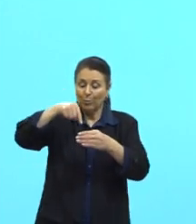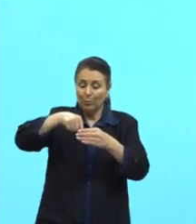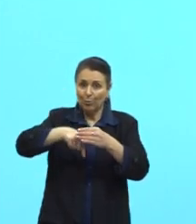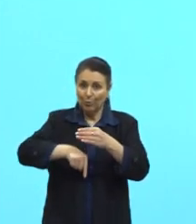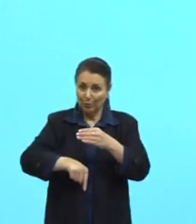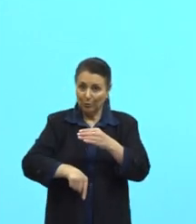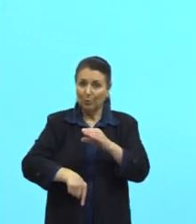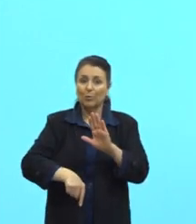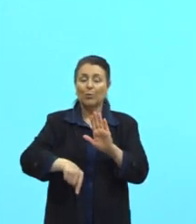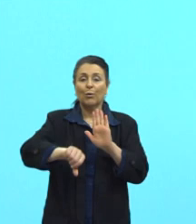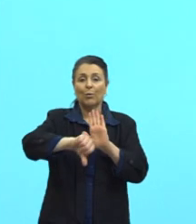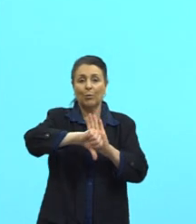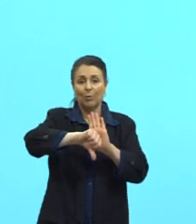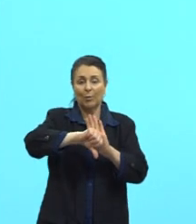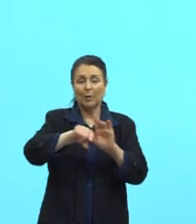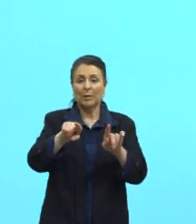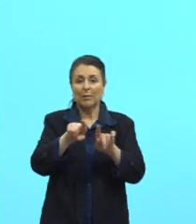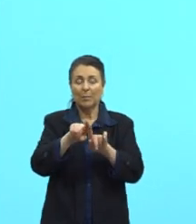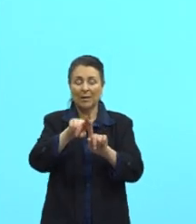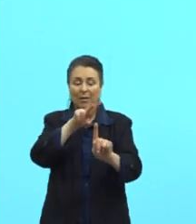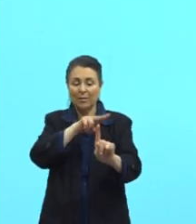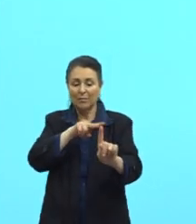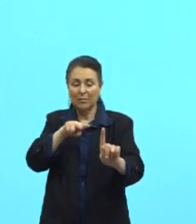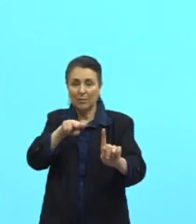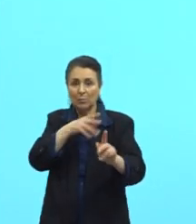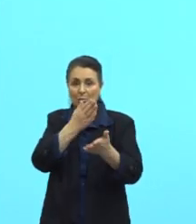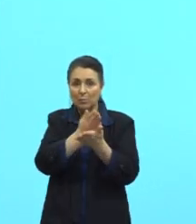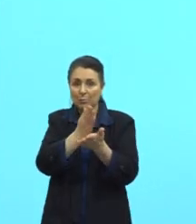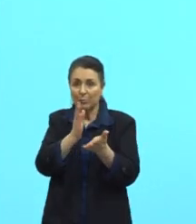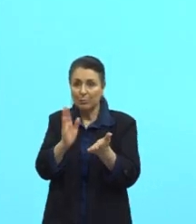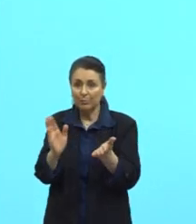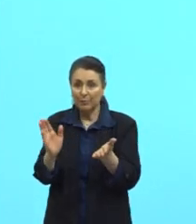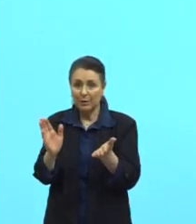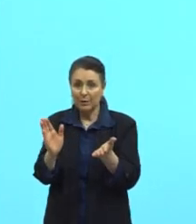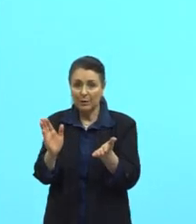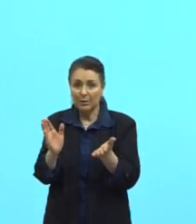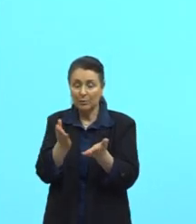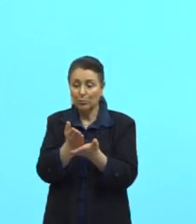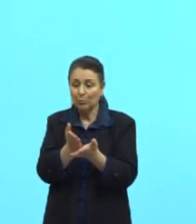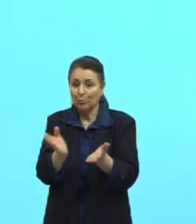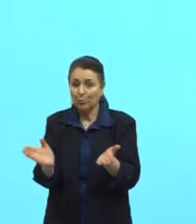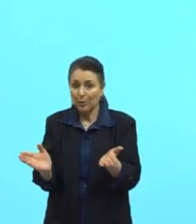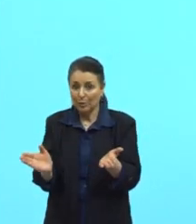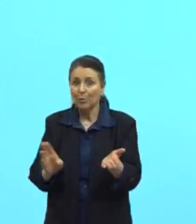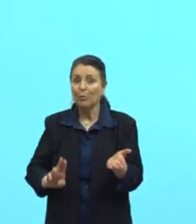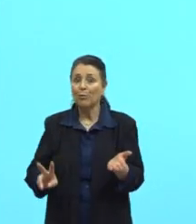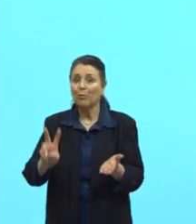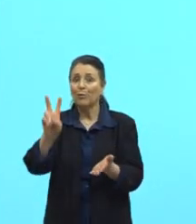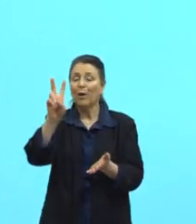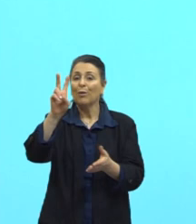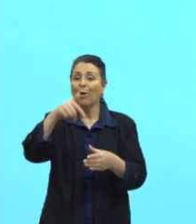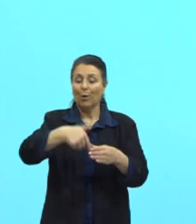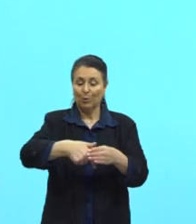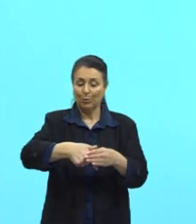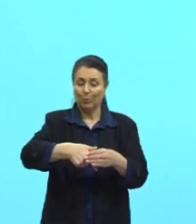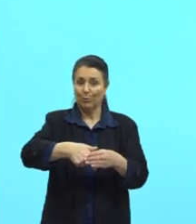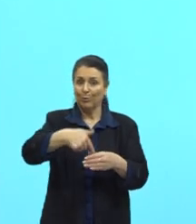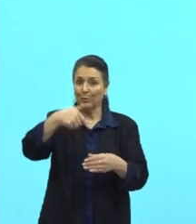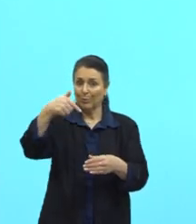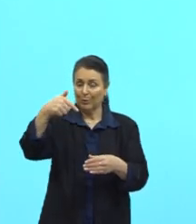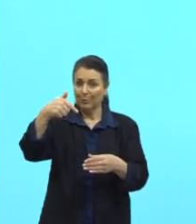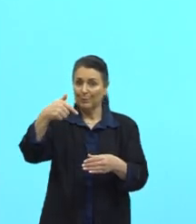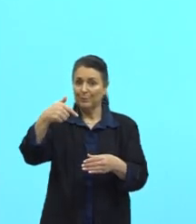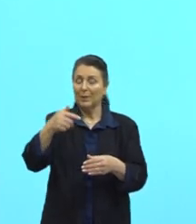crise se aprofundou, né, sobre aquela ótica de perder um pouco o valor do petróleo. A oposição